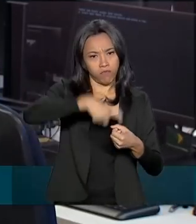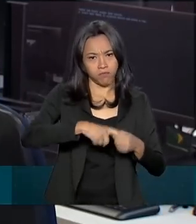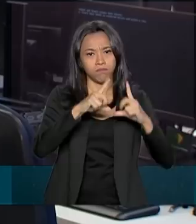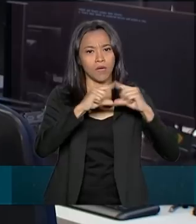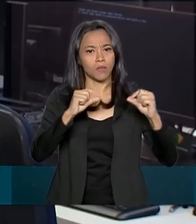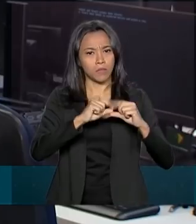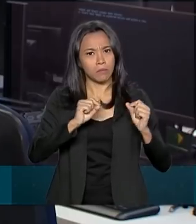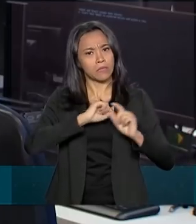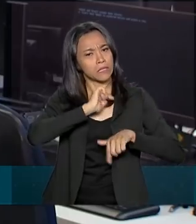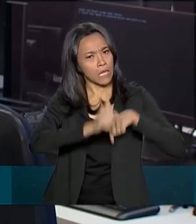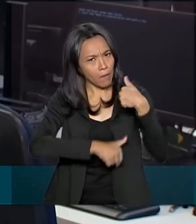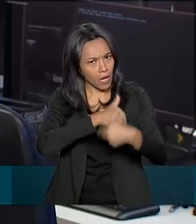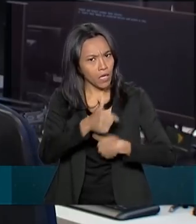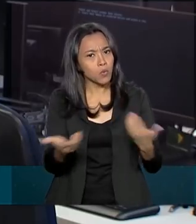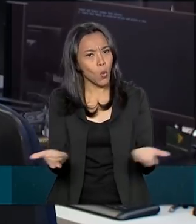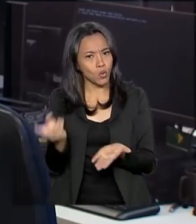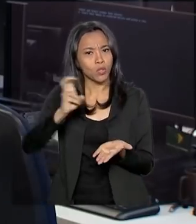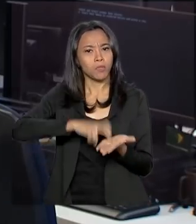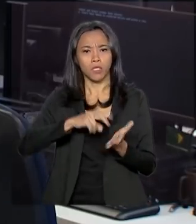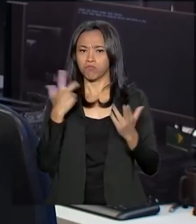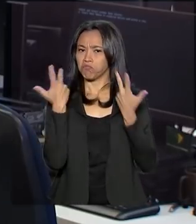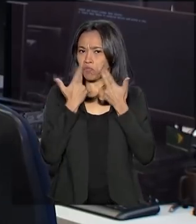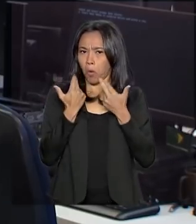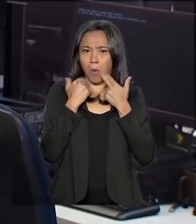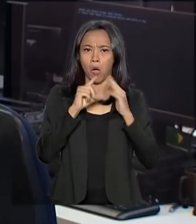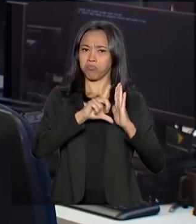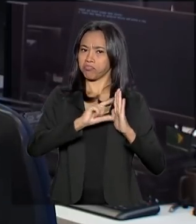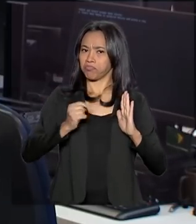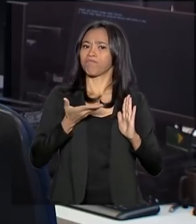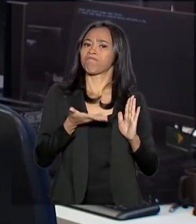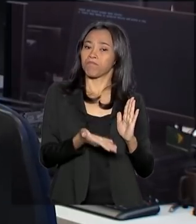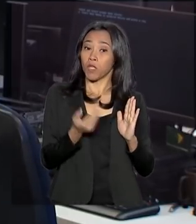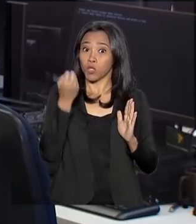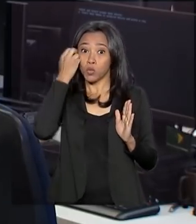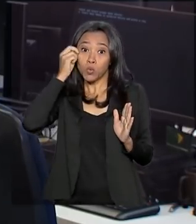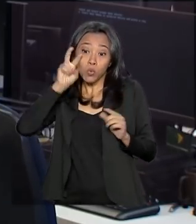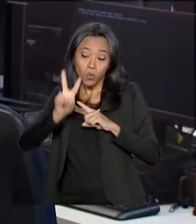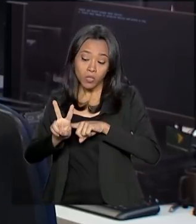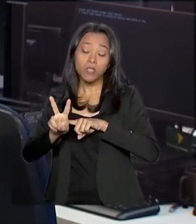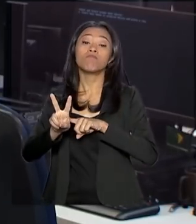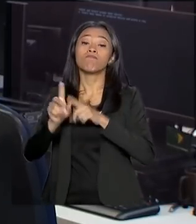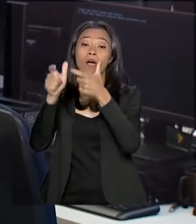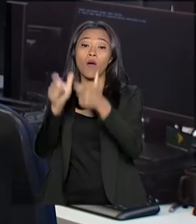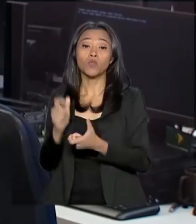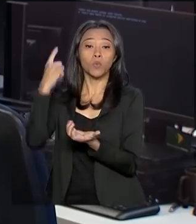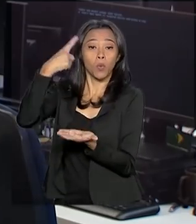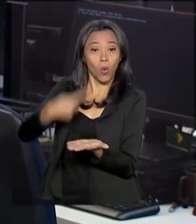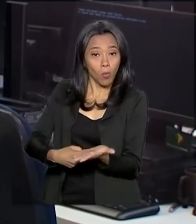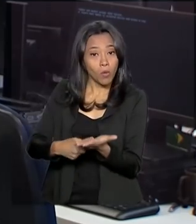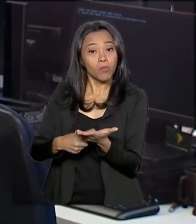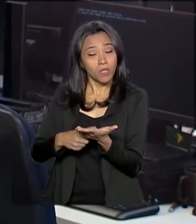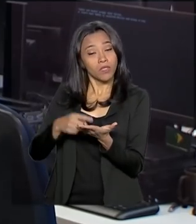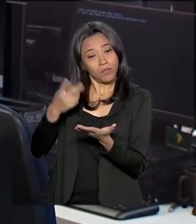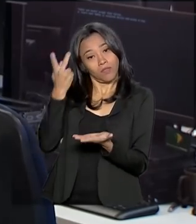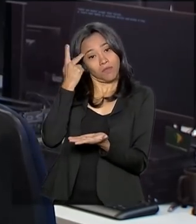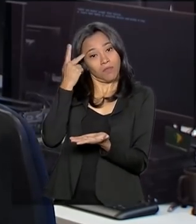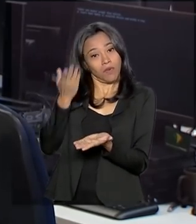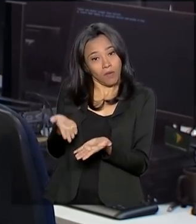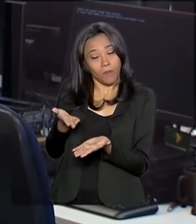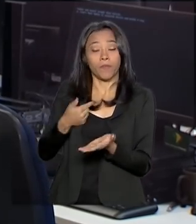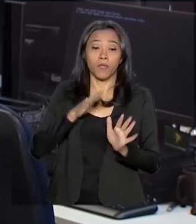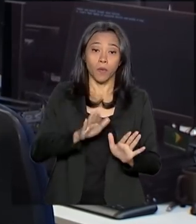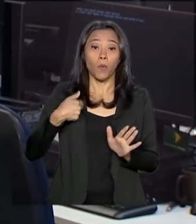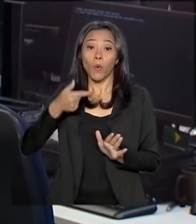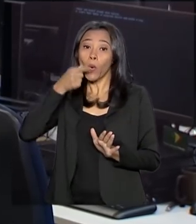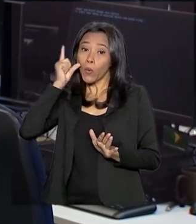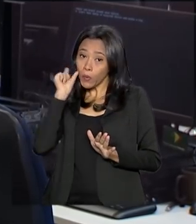trabalhando normalmente no Palácio do Planalto. Isso depois de cumprir dois dias de agenda oficial aqui em São Paulo. Ontem,